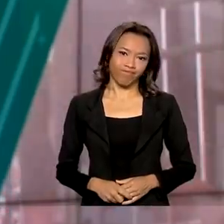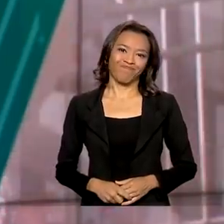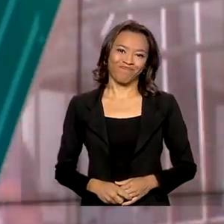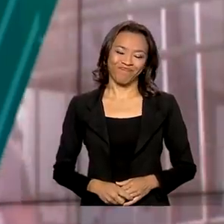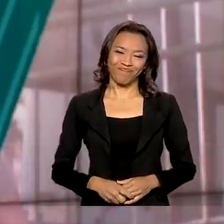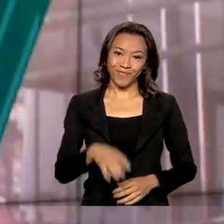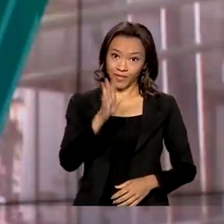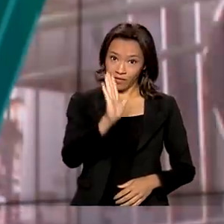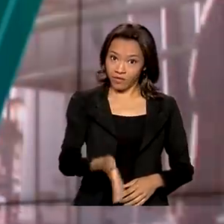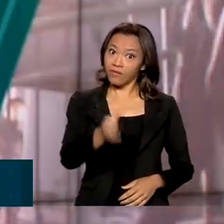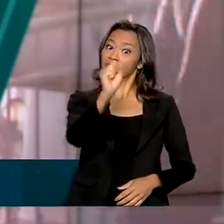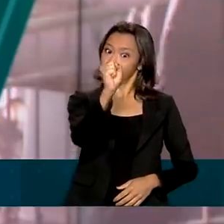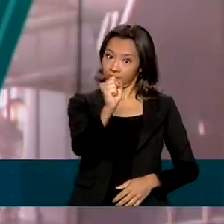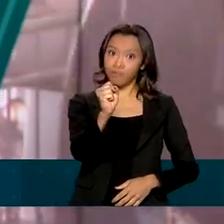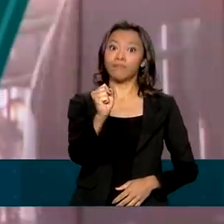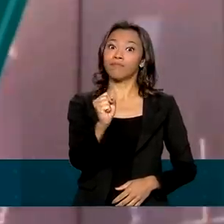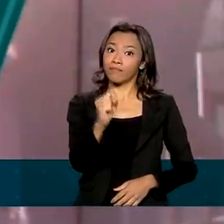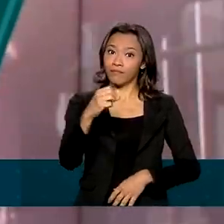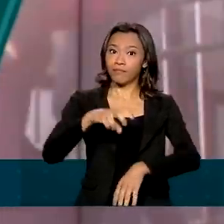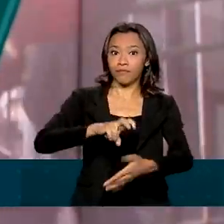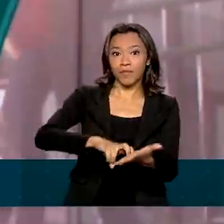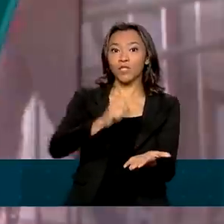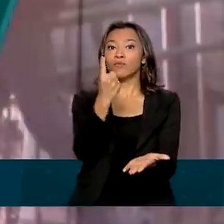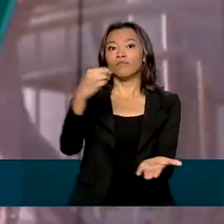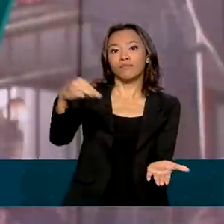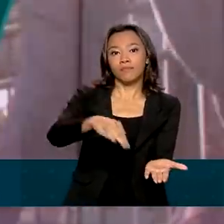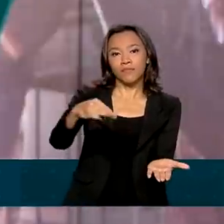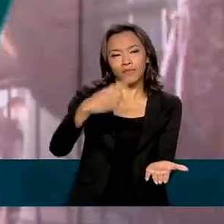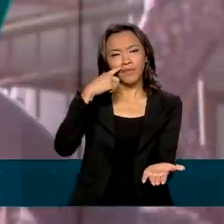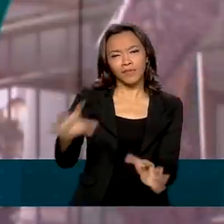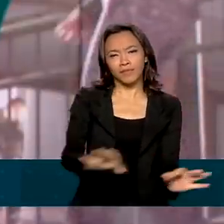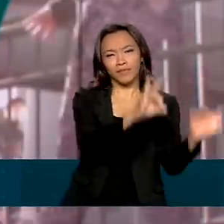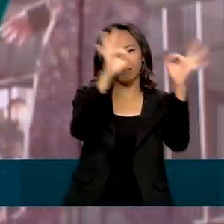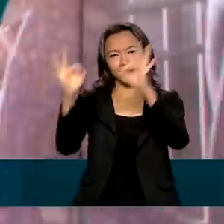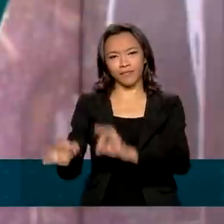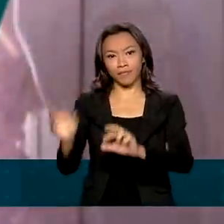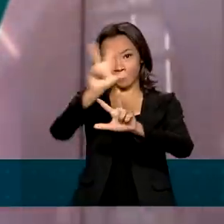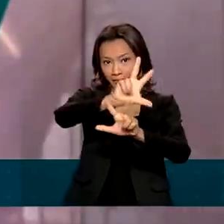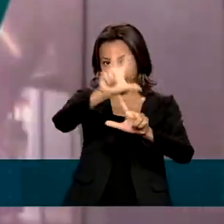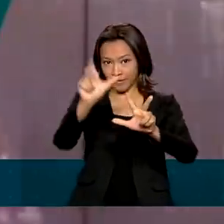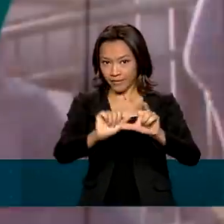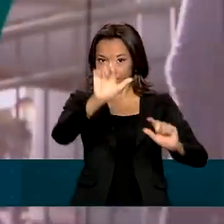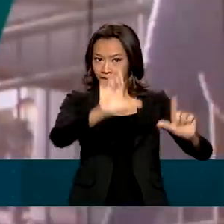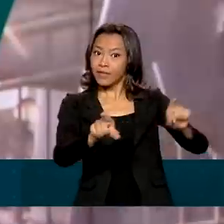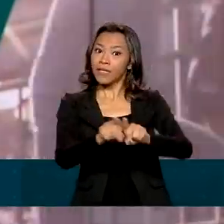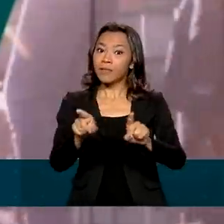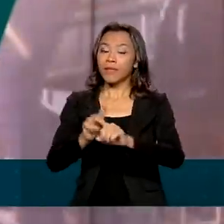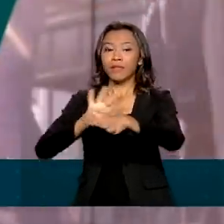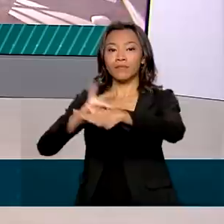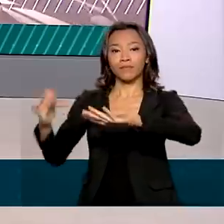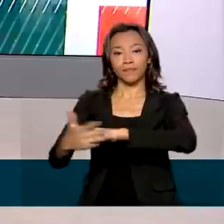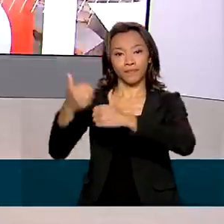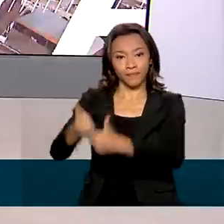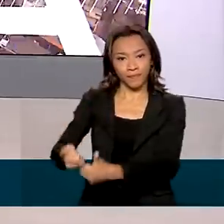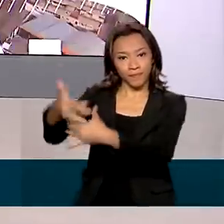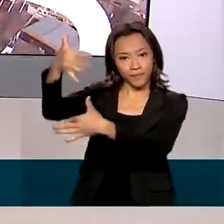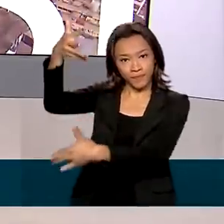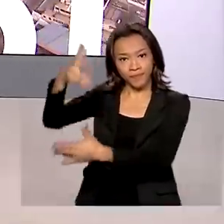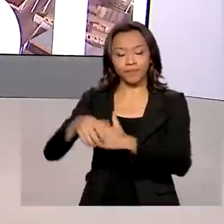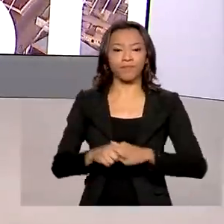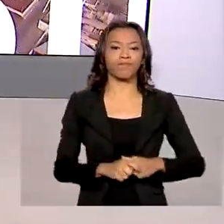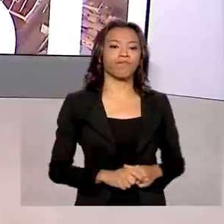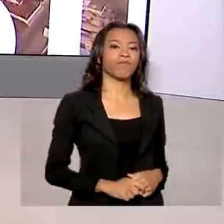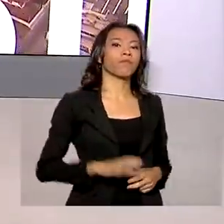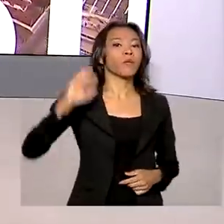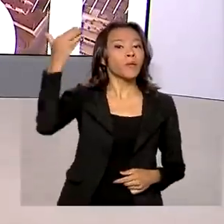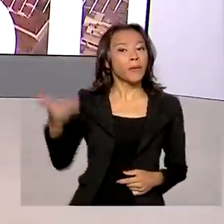Oito horas da manhã e um minuto, você nos acompanha ao vivo pela TV Brasil e redes sociais. O presidente